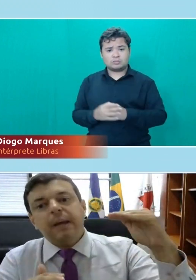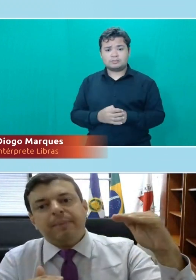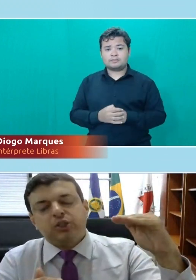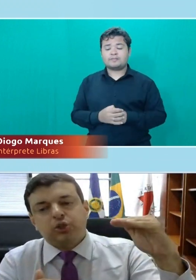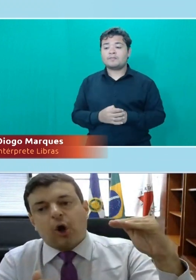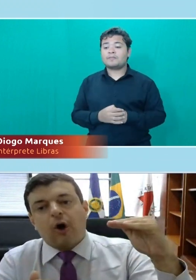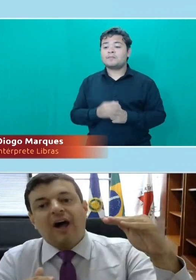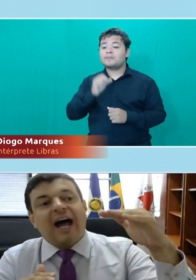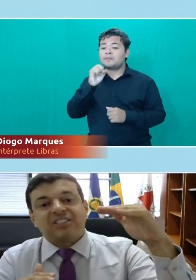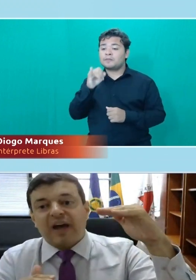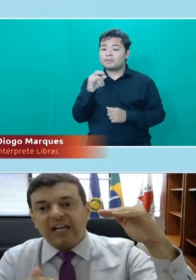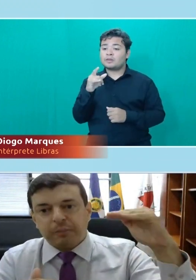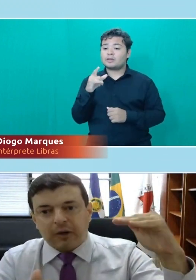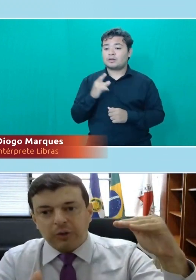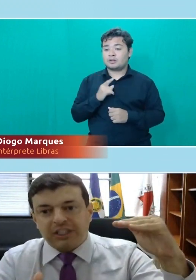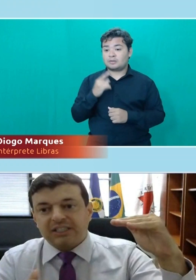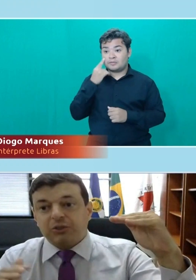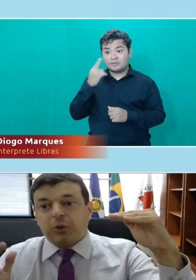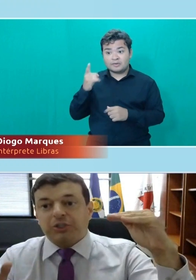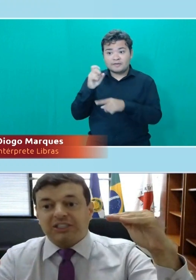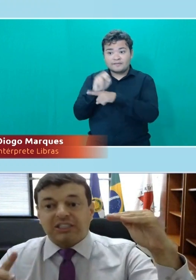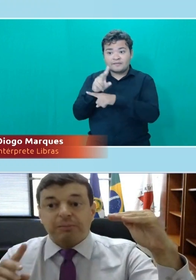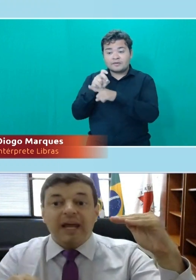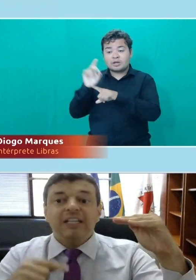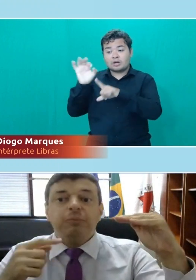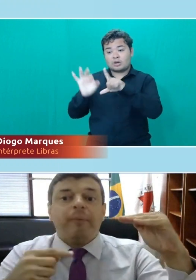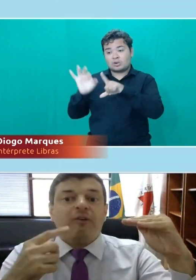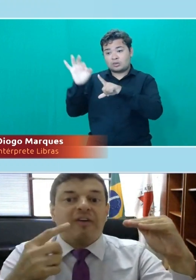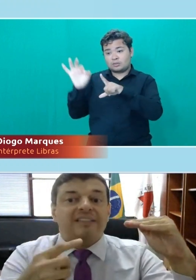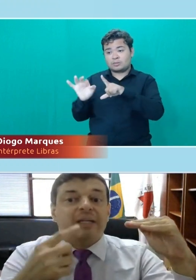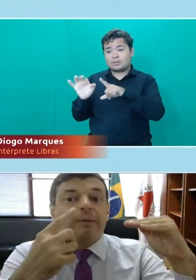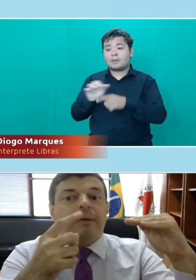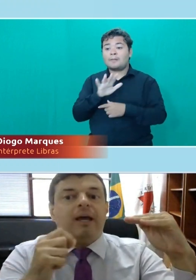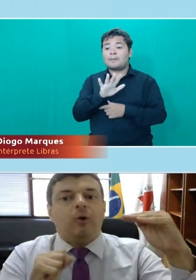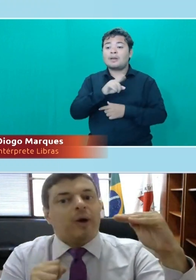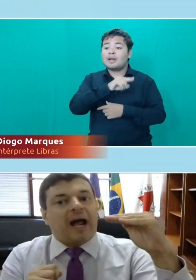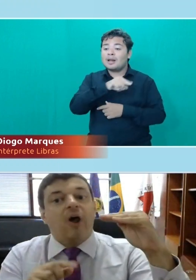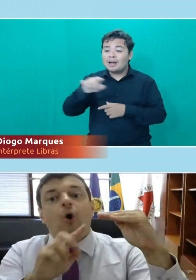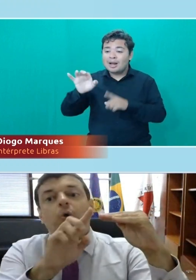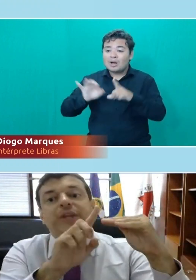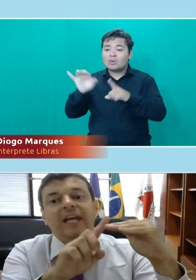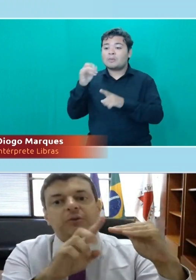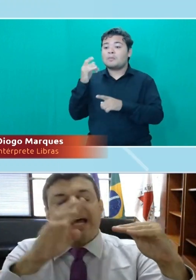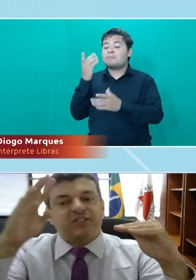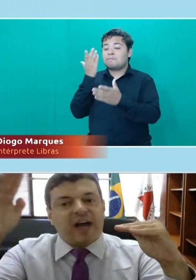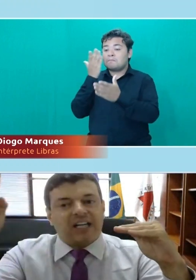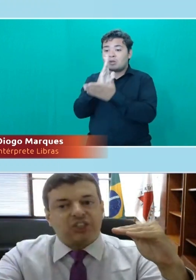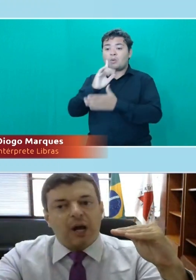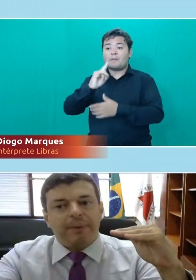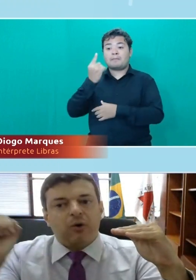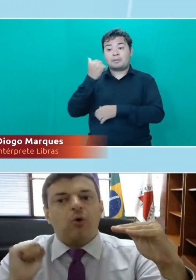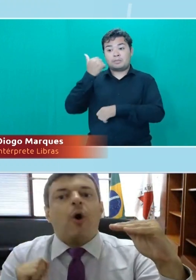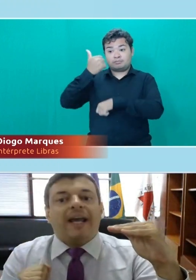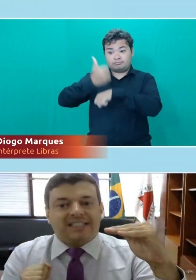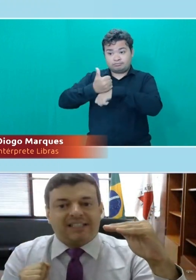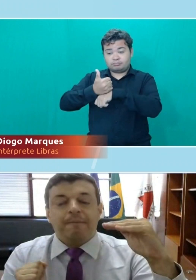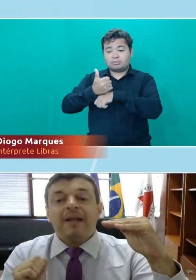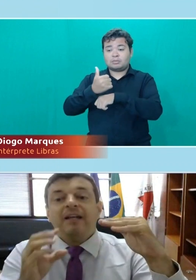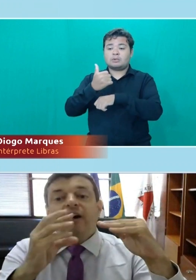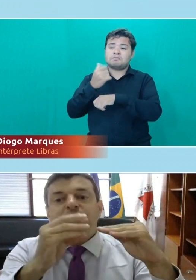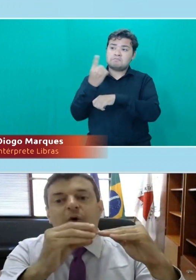tivermos sempre só as vagas para cotistas e os cotistas mesmo aprovados em primeiro lugar ou dentro das vagas de ampla